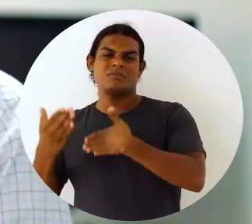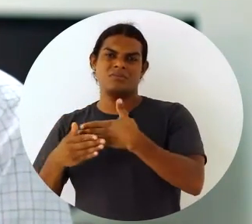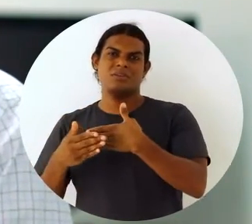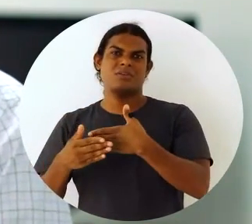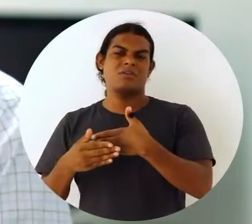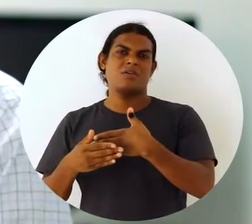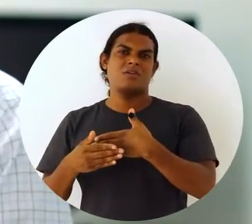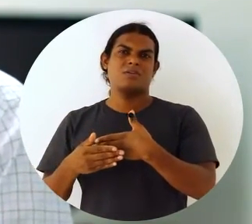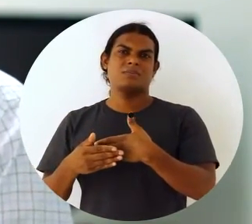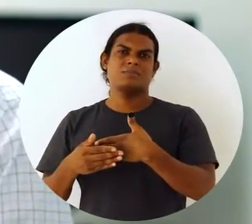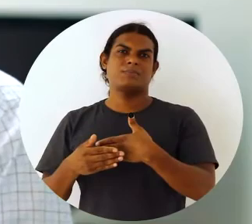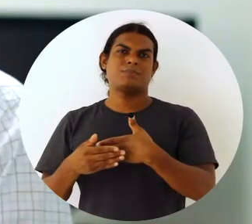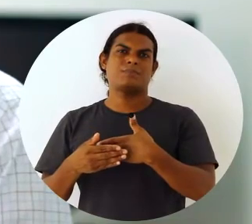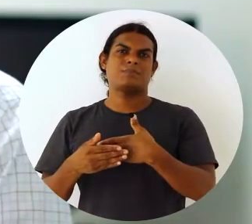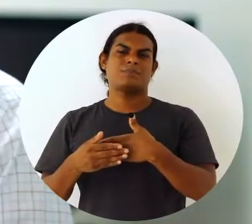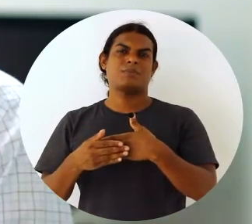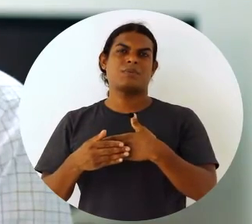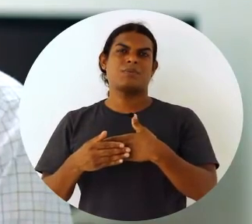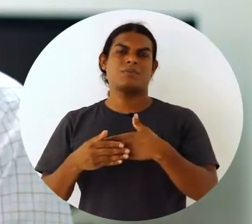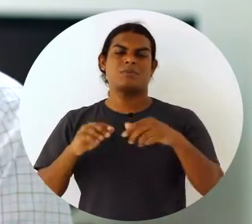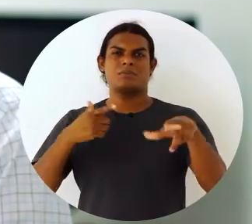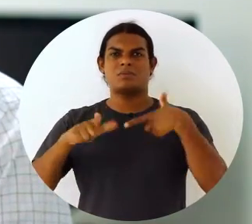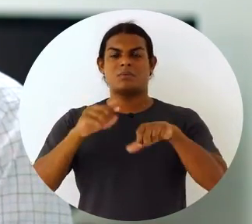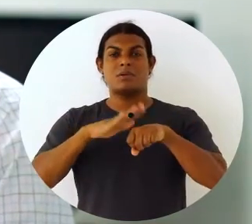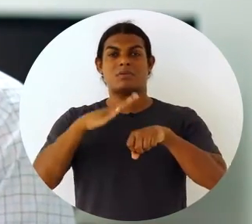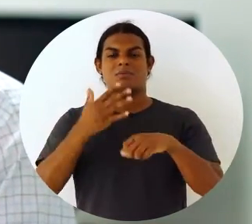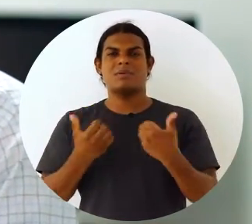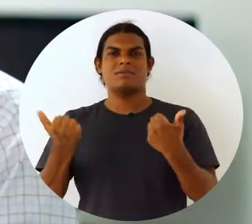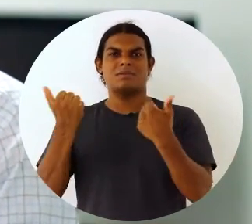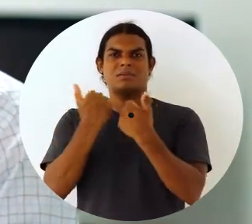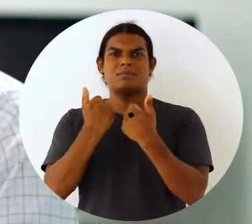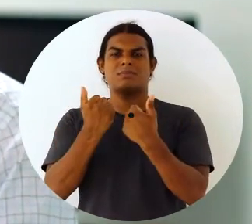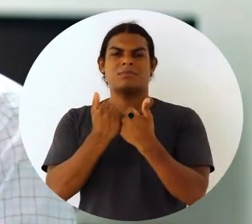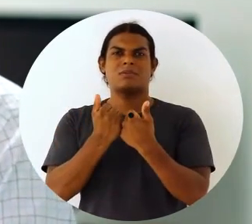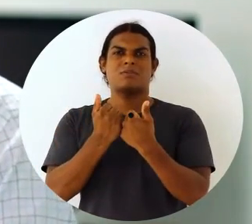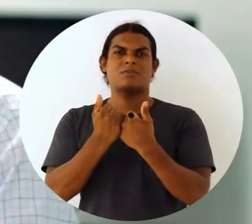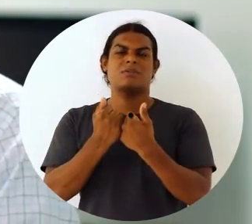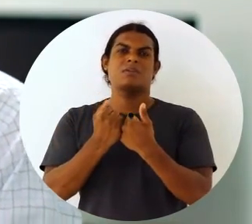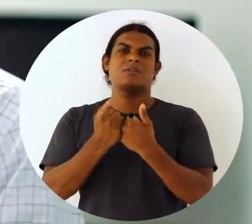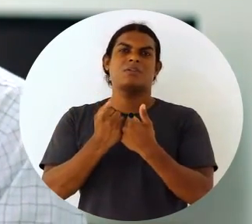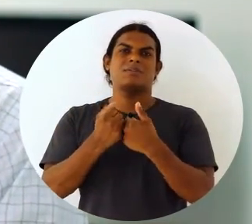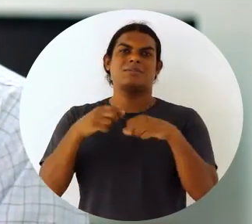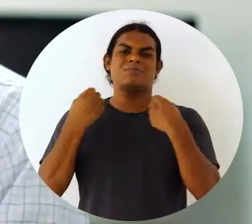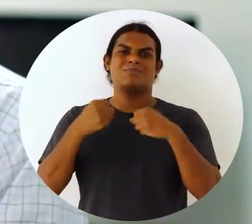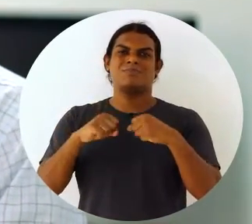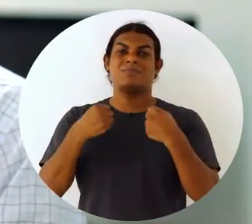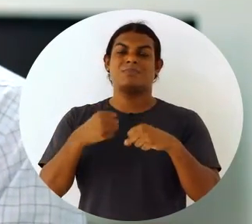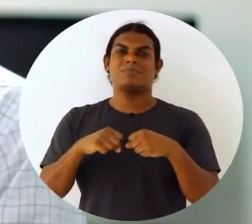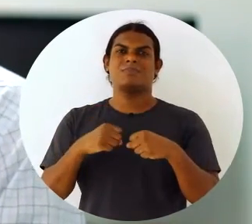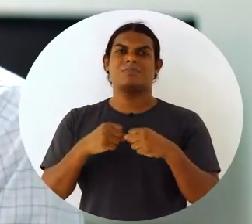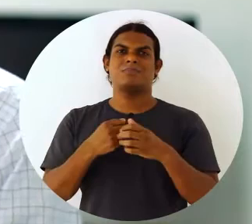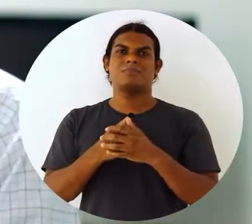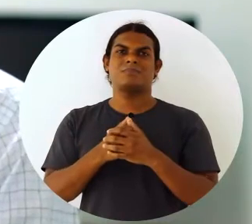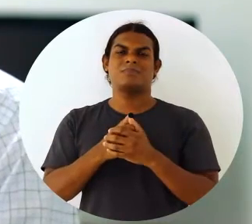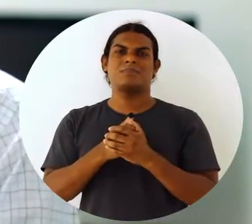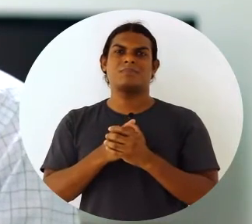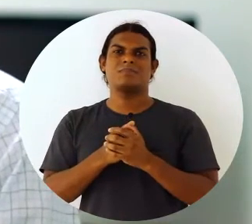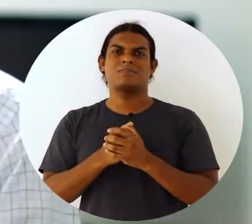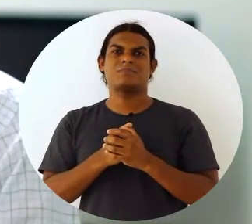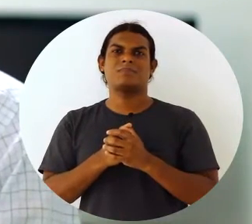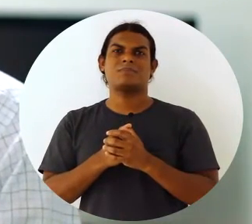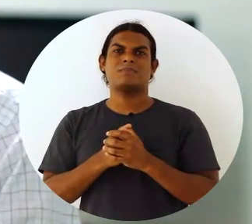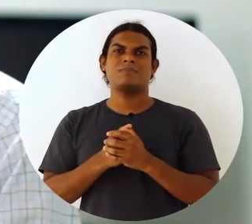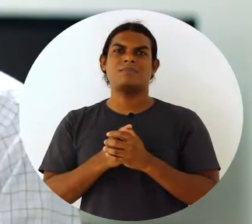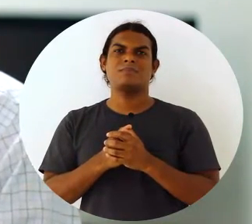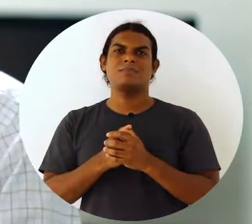adequada, vai fazer com os indivíduos se sintam desmotivados no trabalho. Então, os indivíduos precisam ter, opinar, fazer